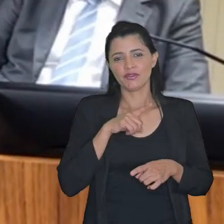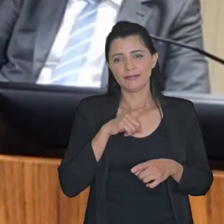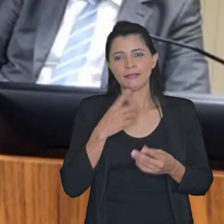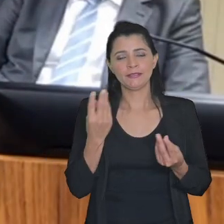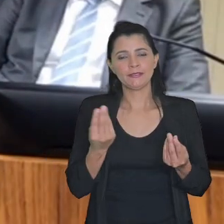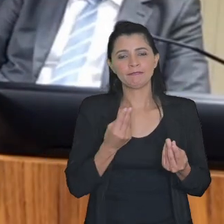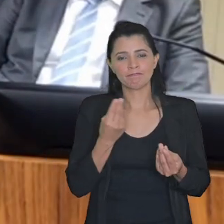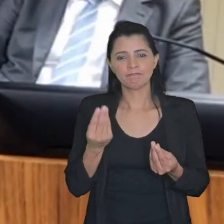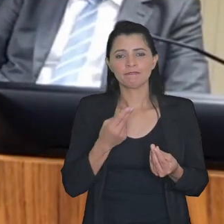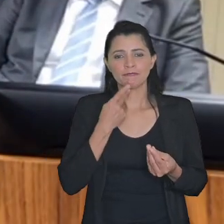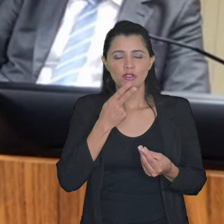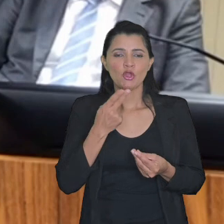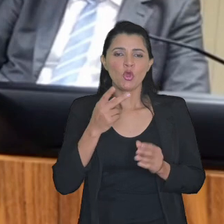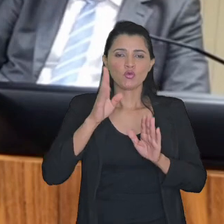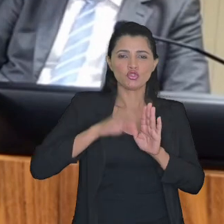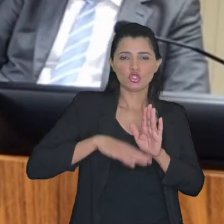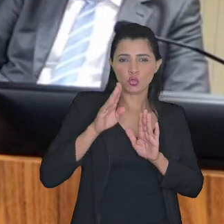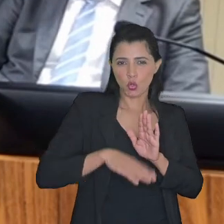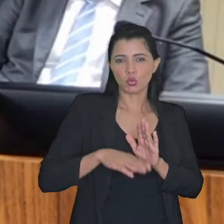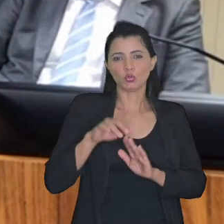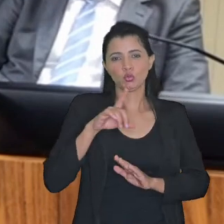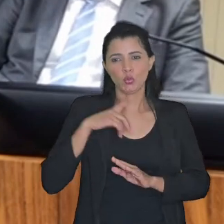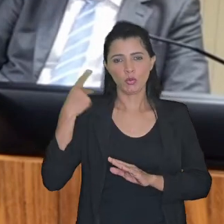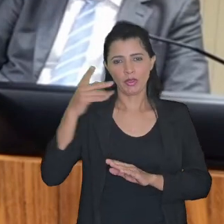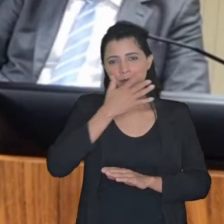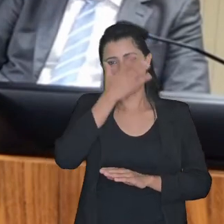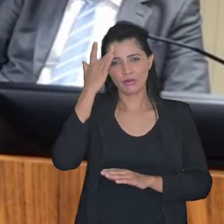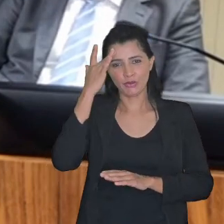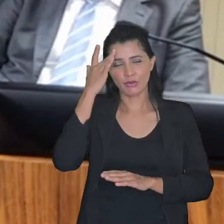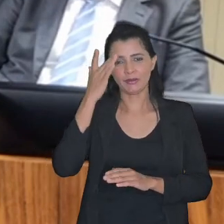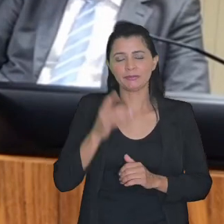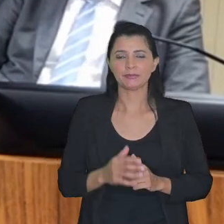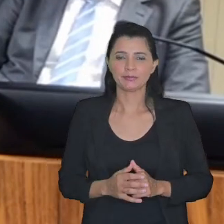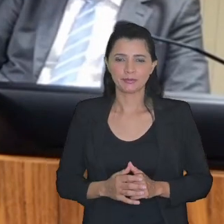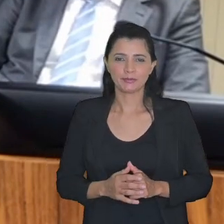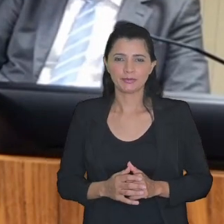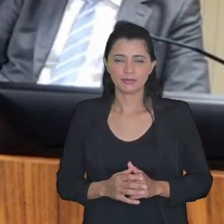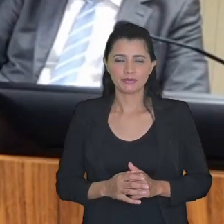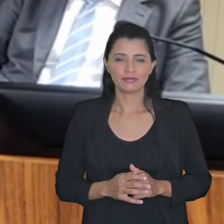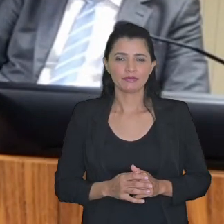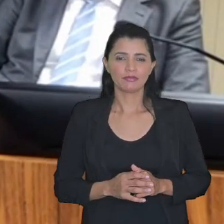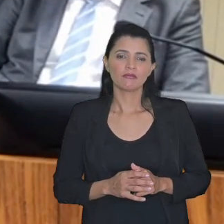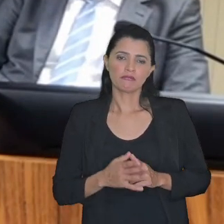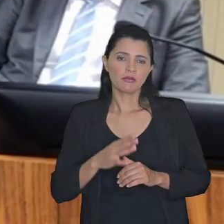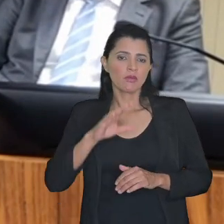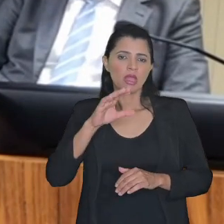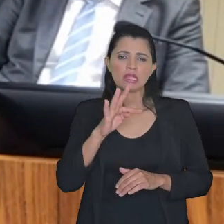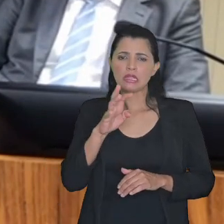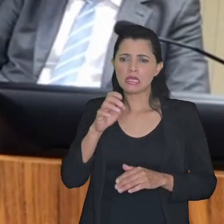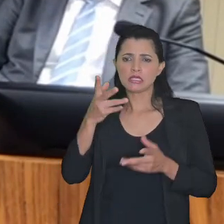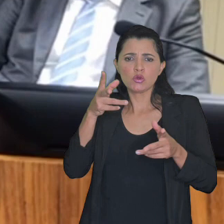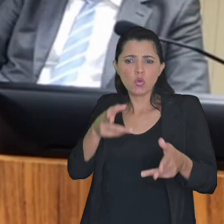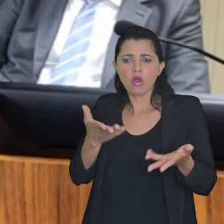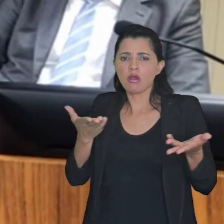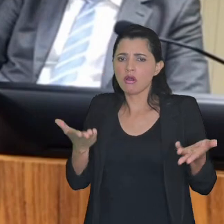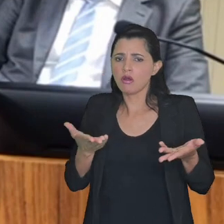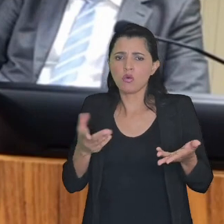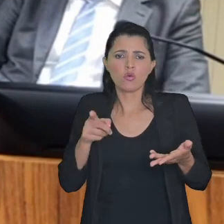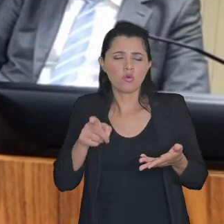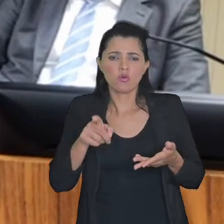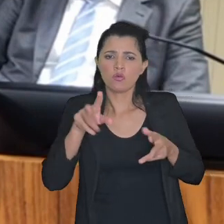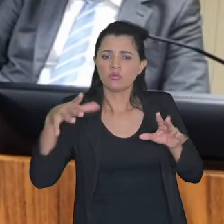propõe um um desconto x para o contribuinte uma tese como essa não